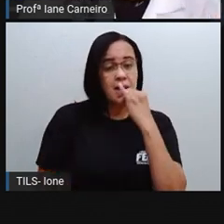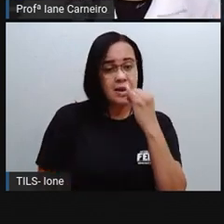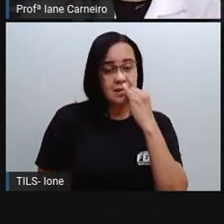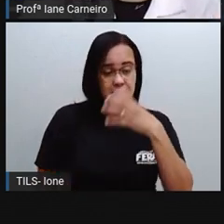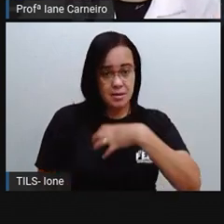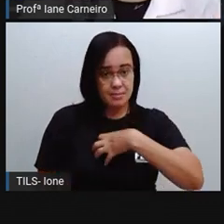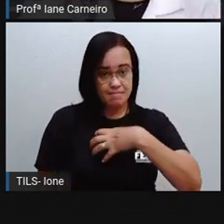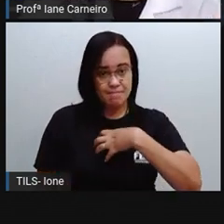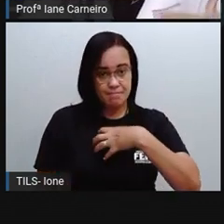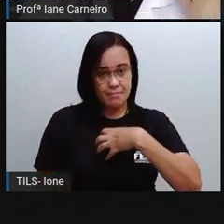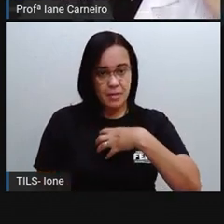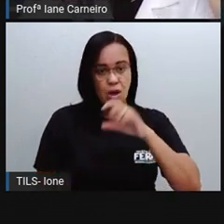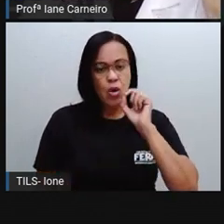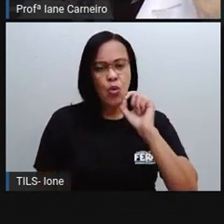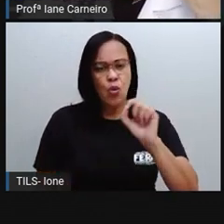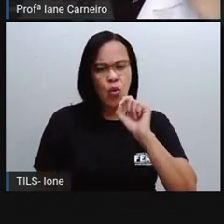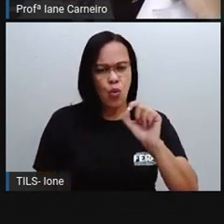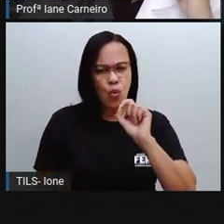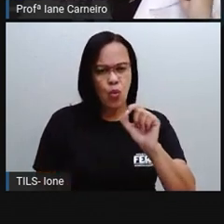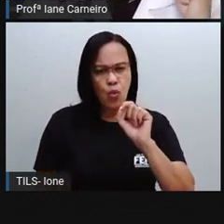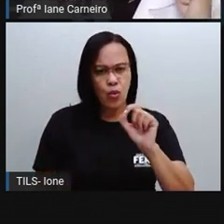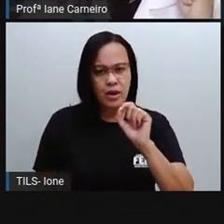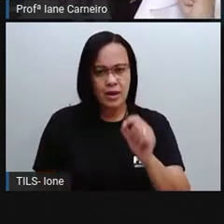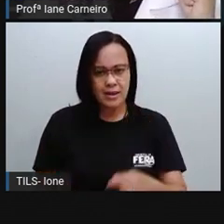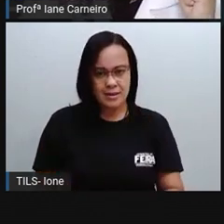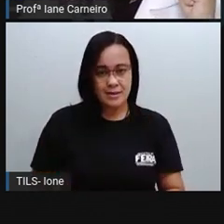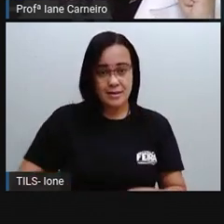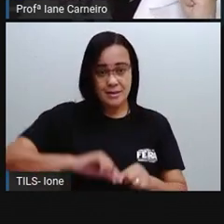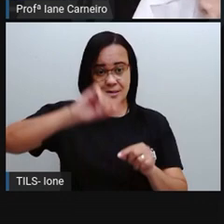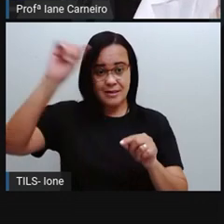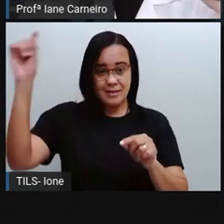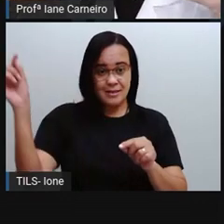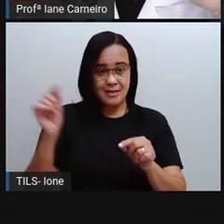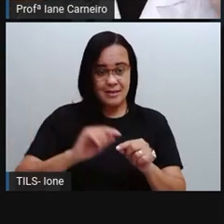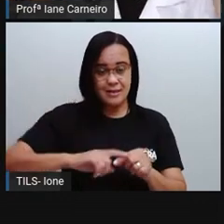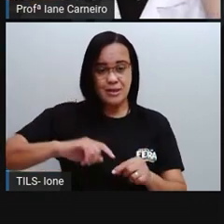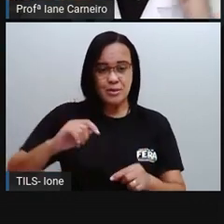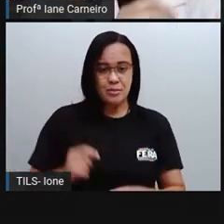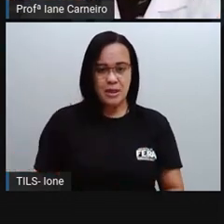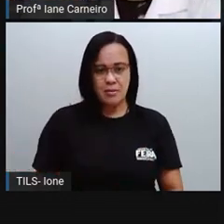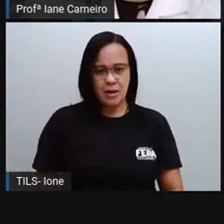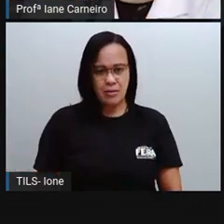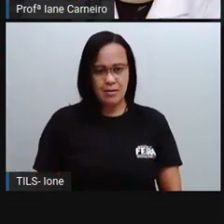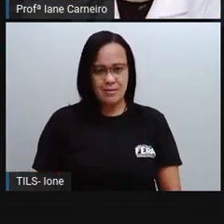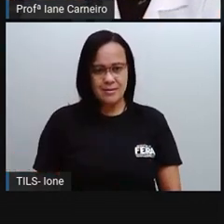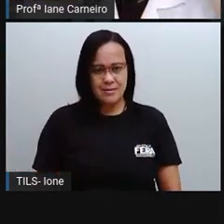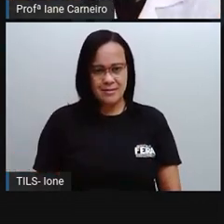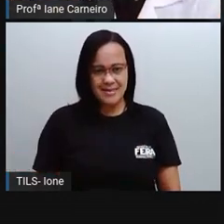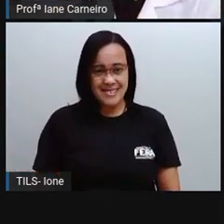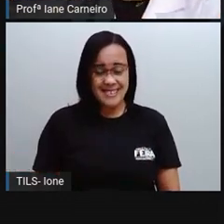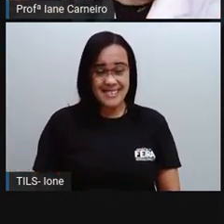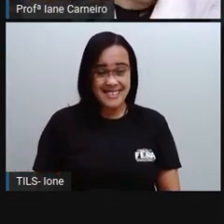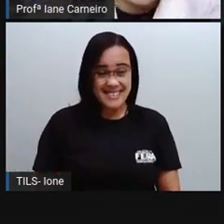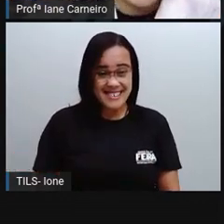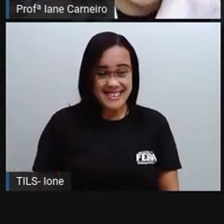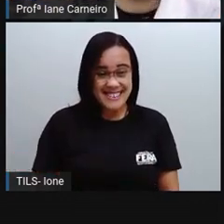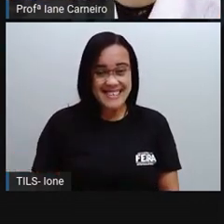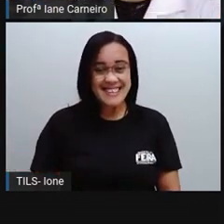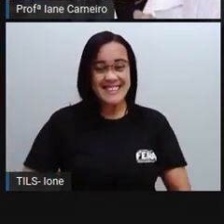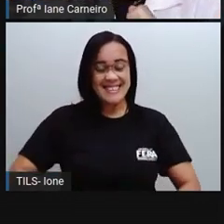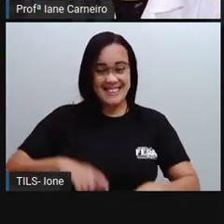nós podemos observar o... a Prociso, o nome desse estudo... Berimbau!